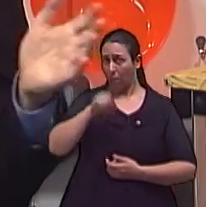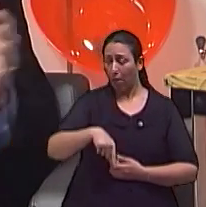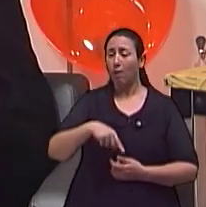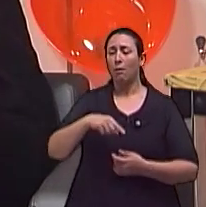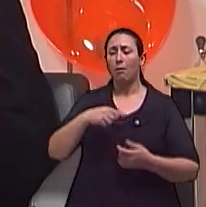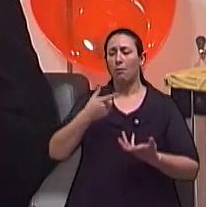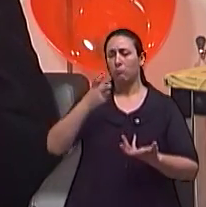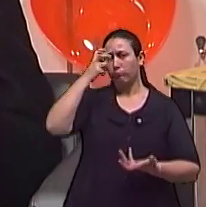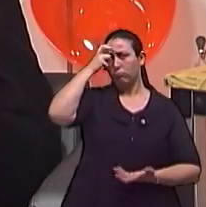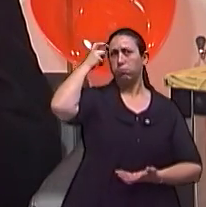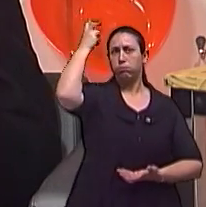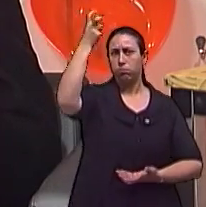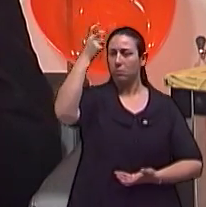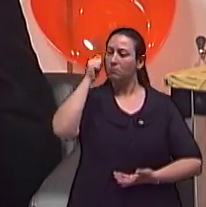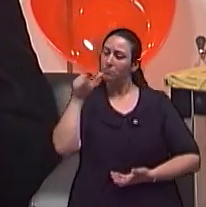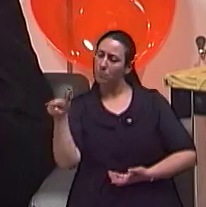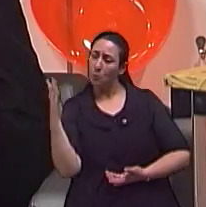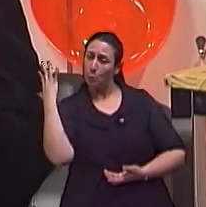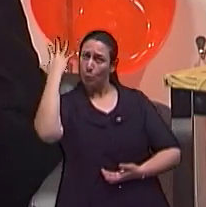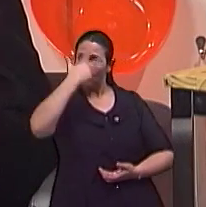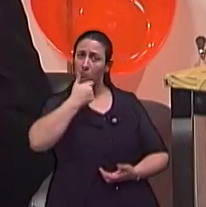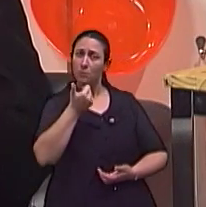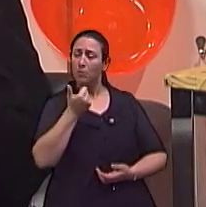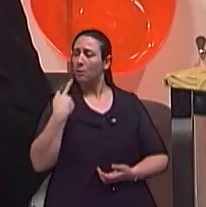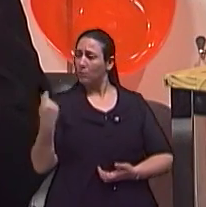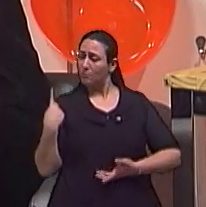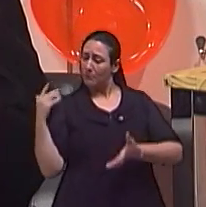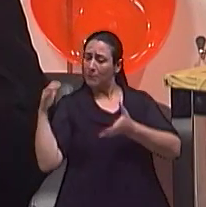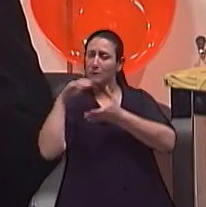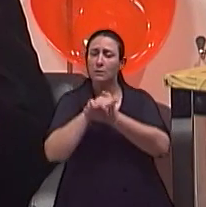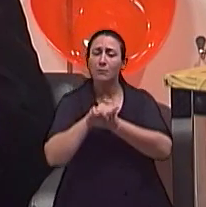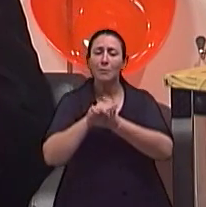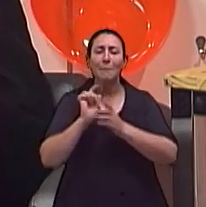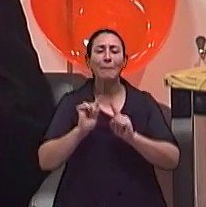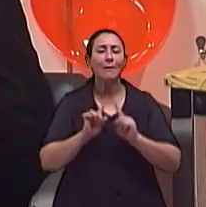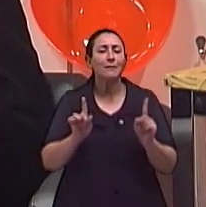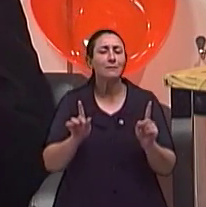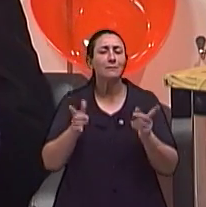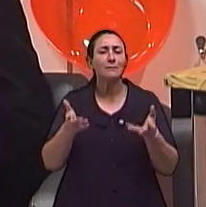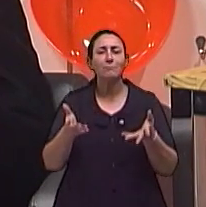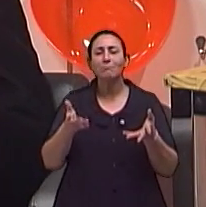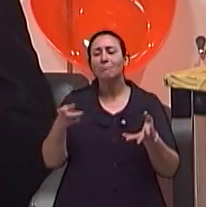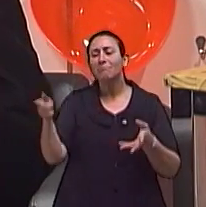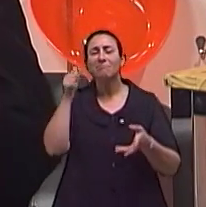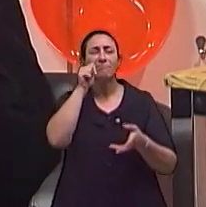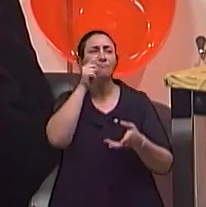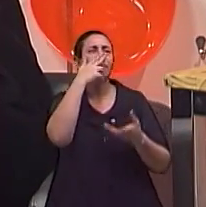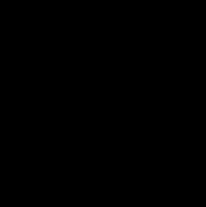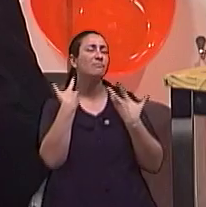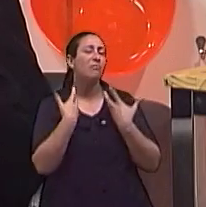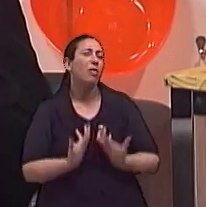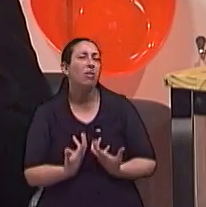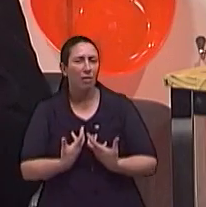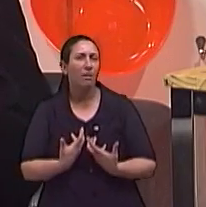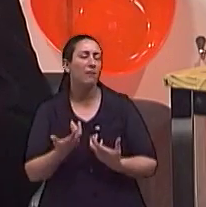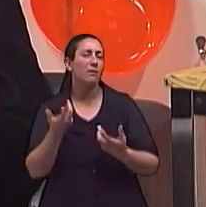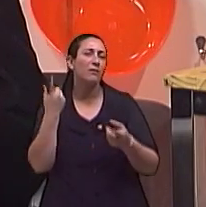com a beleza que era ela, aquilo ali também a entediou, aquilo ali não